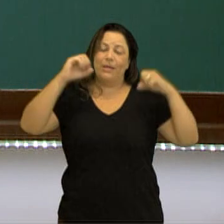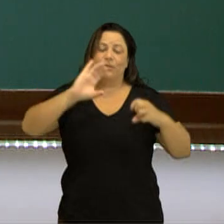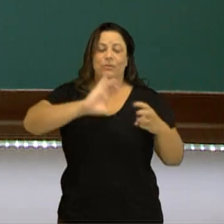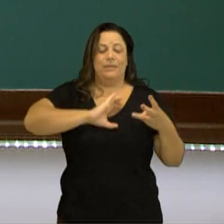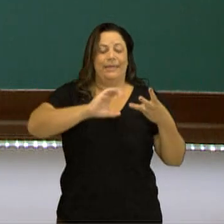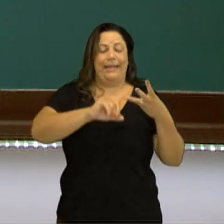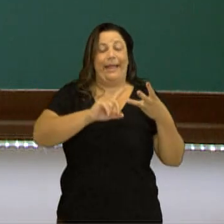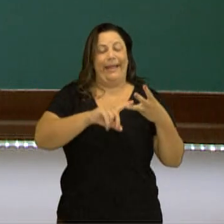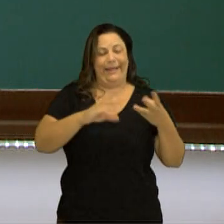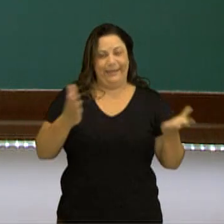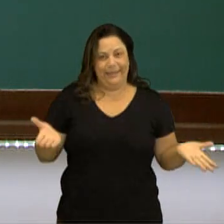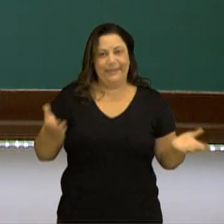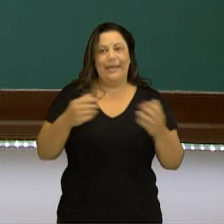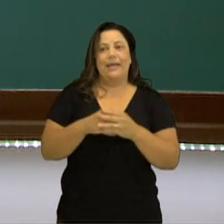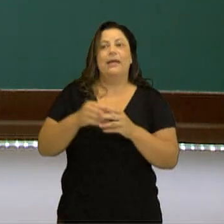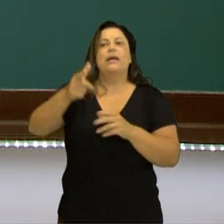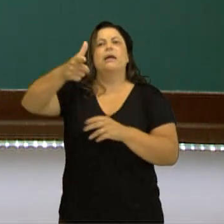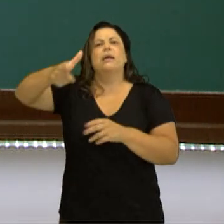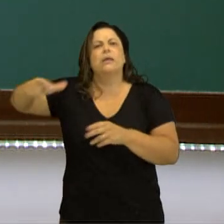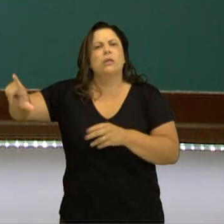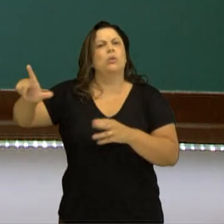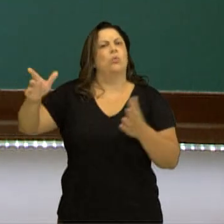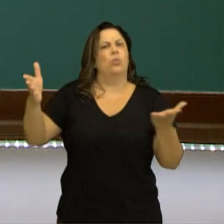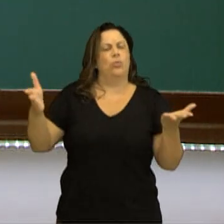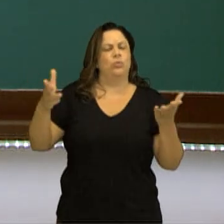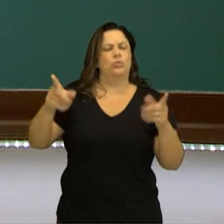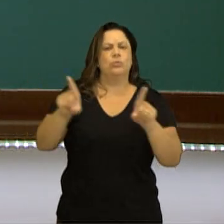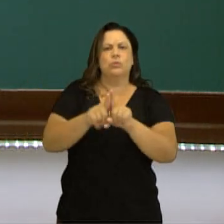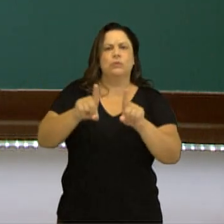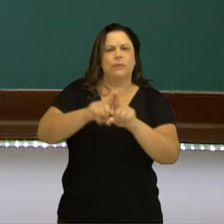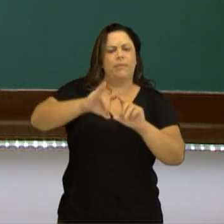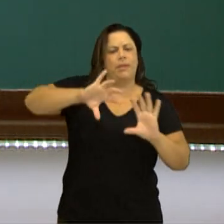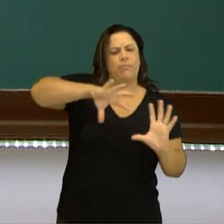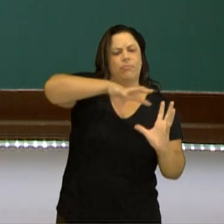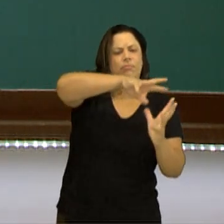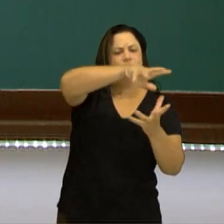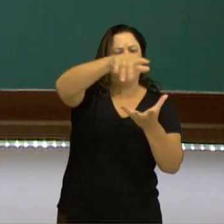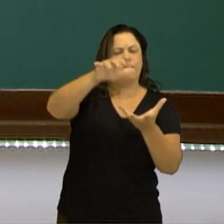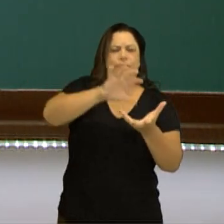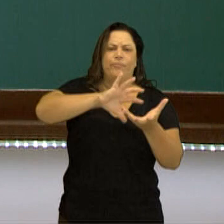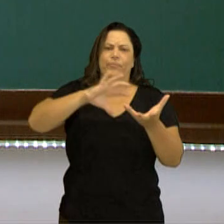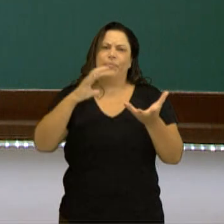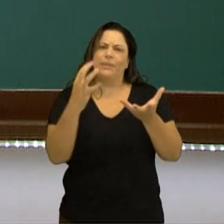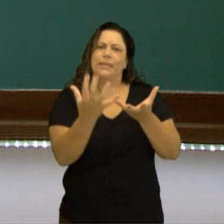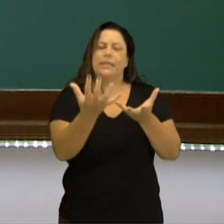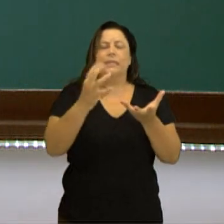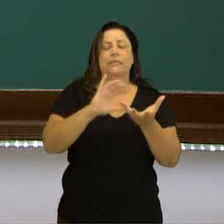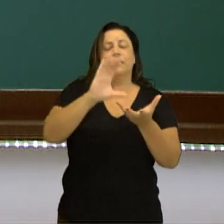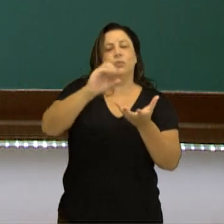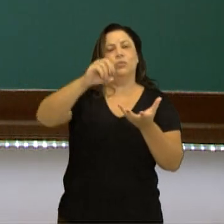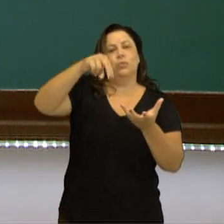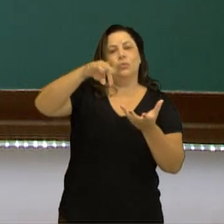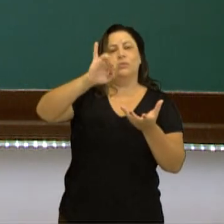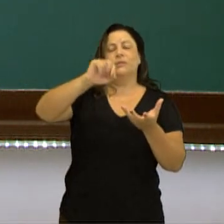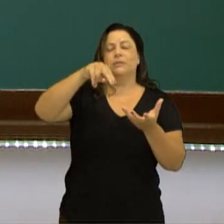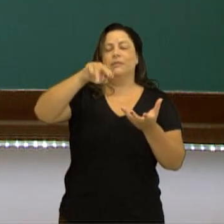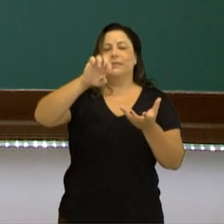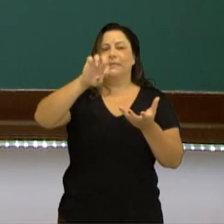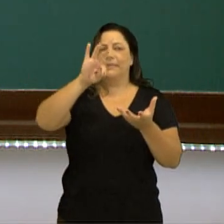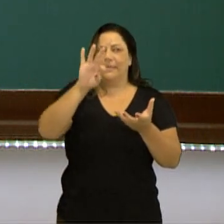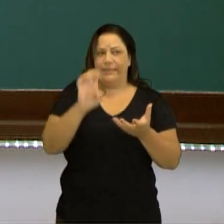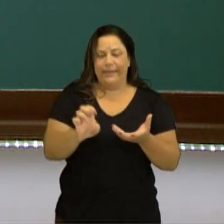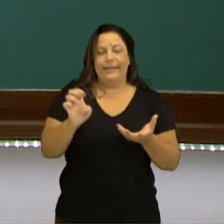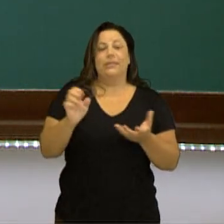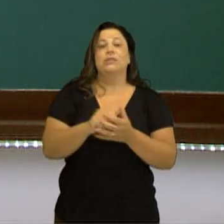que estabelecem não só a situação do continente, mas intra ou intercontinentes. Como é o caso da APEC,